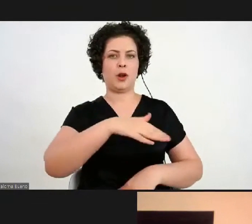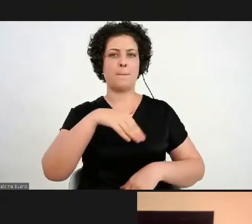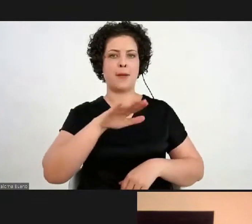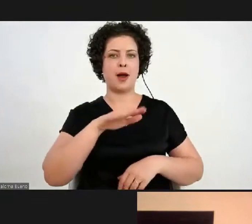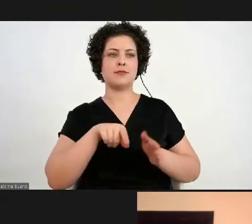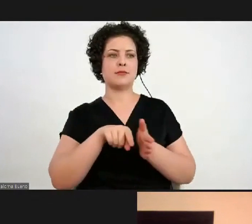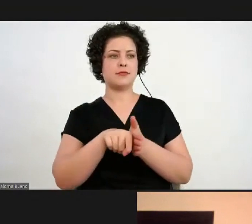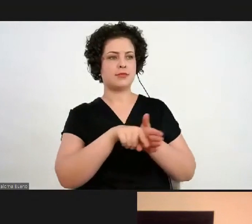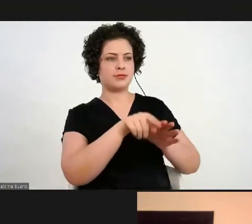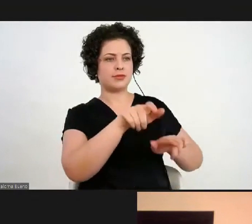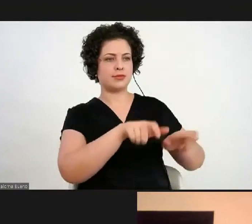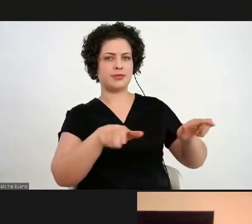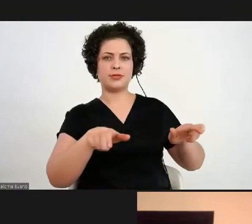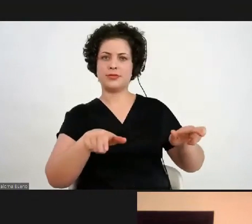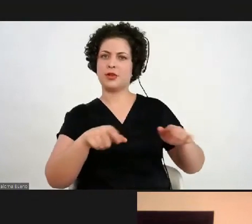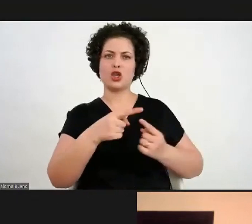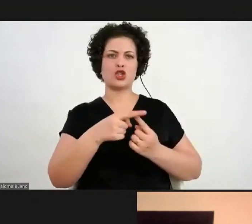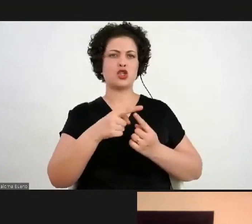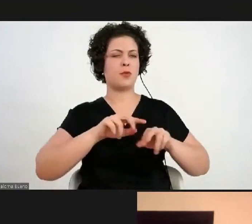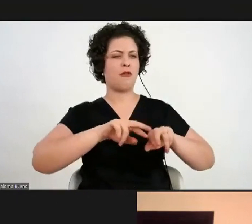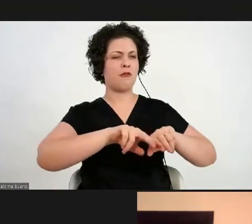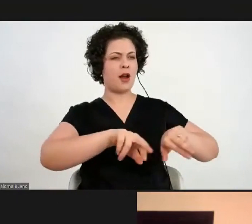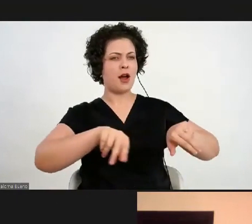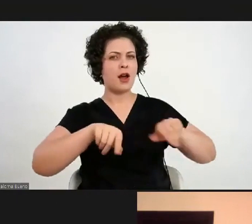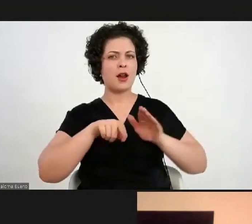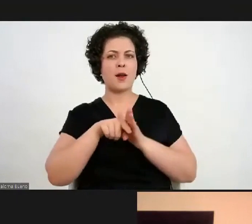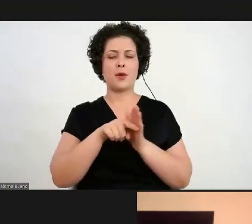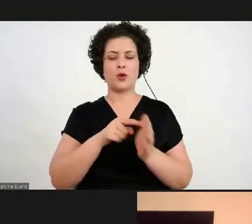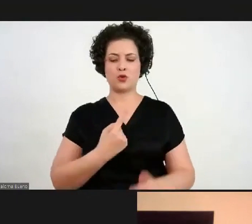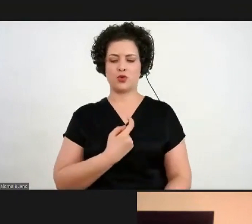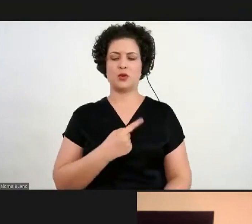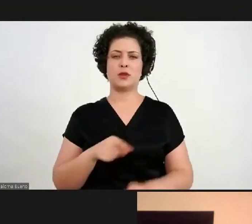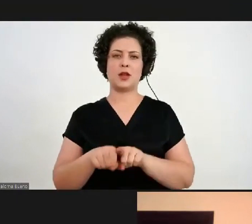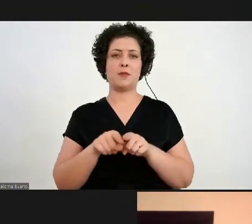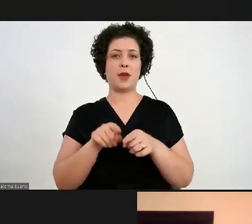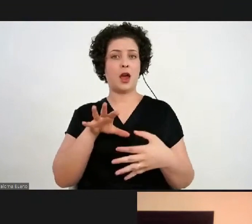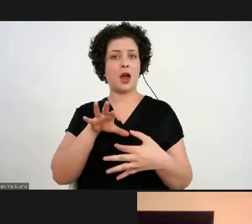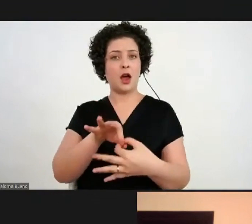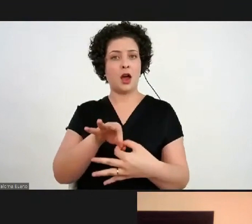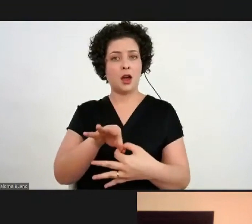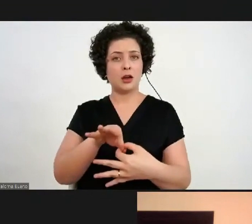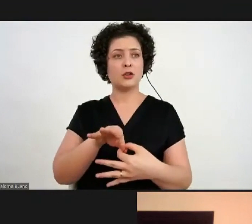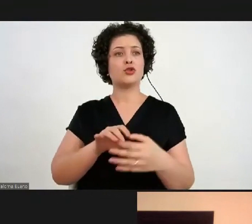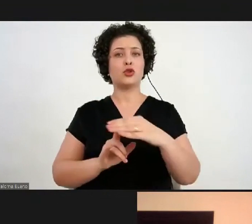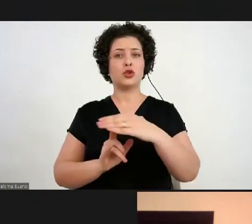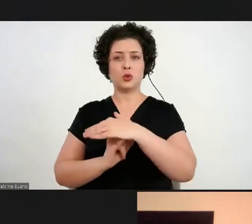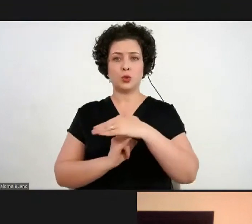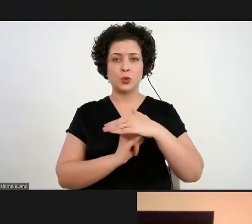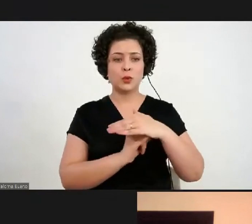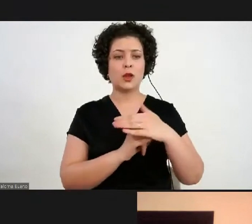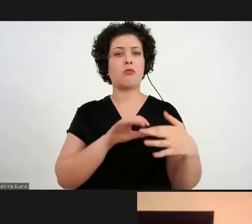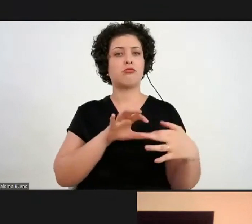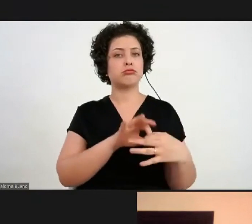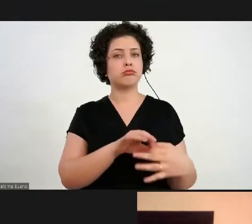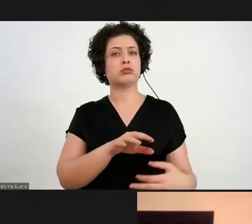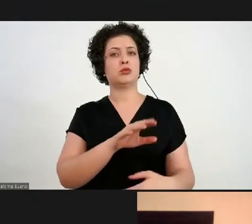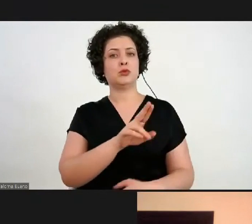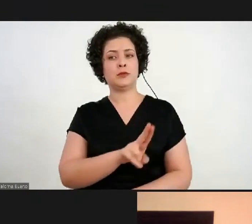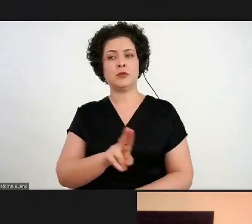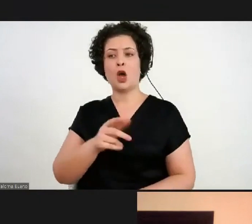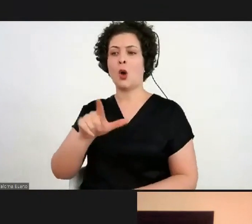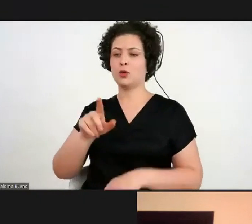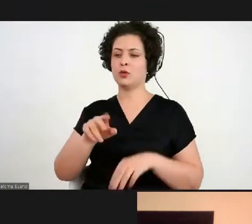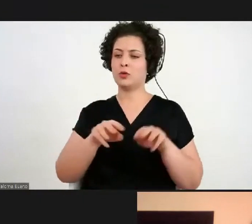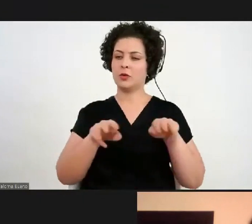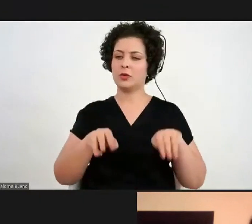Pesquisadores de todos os tipos, tanto pesquisadores solitários como ligados a instituições, a universidades, a outros museus e